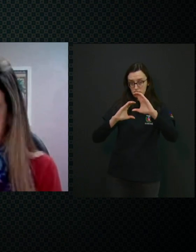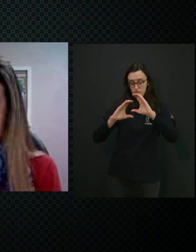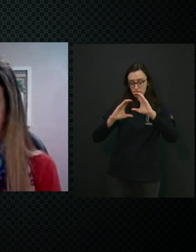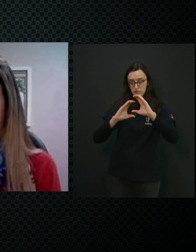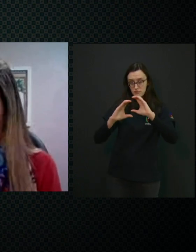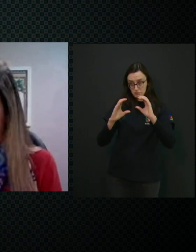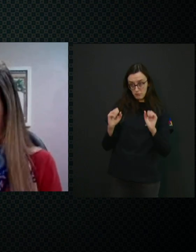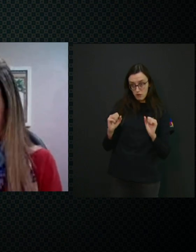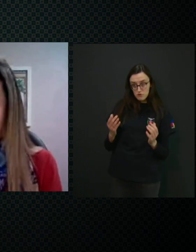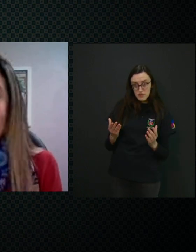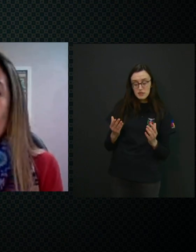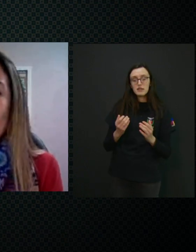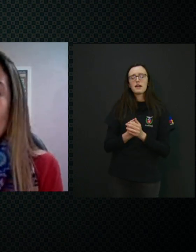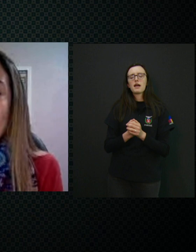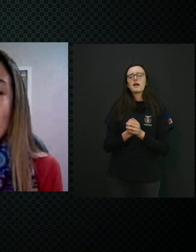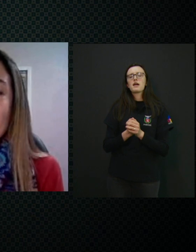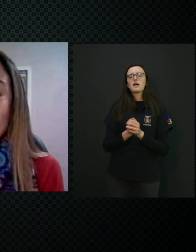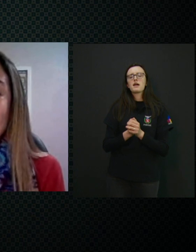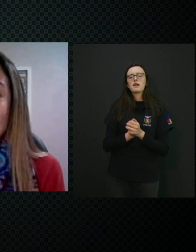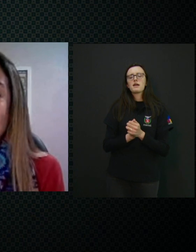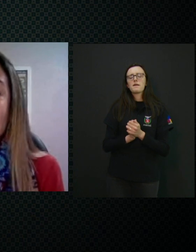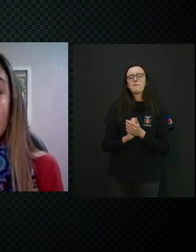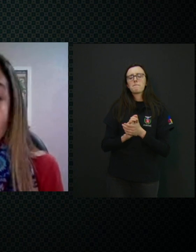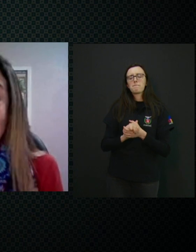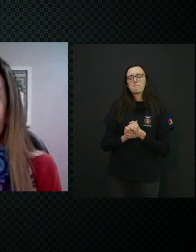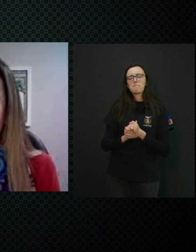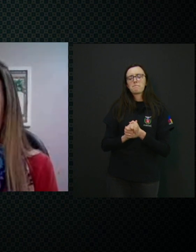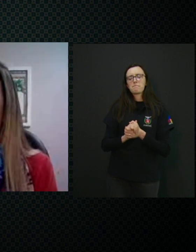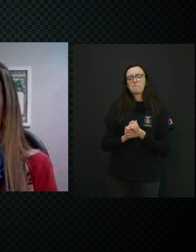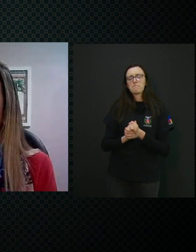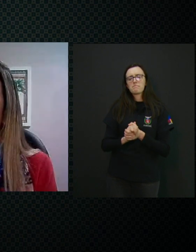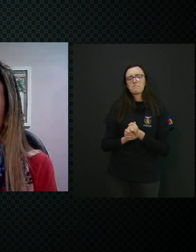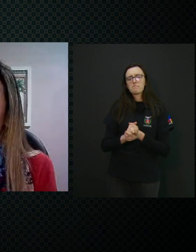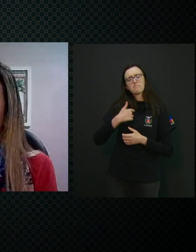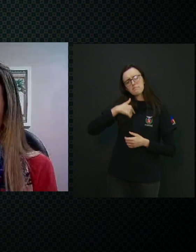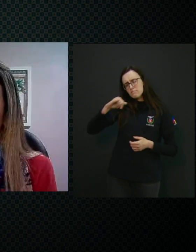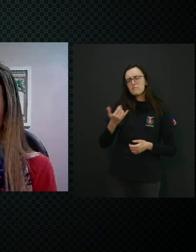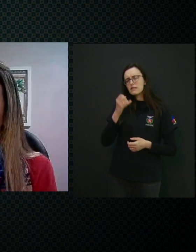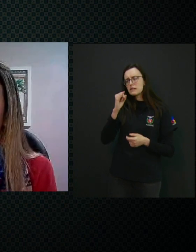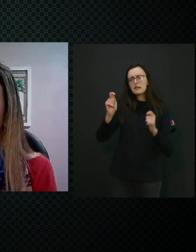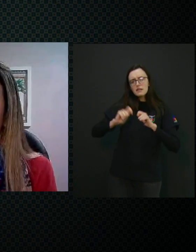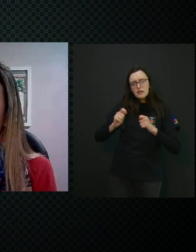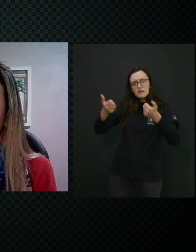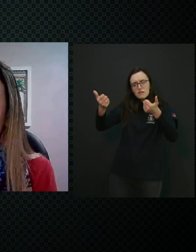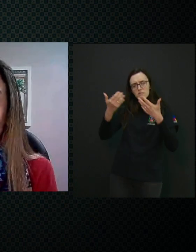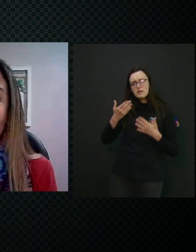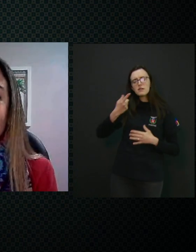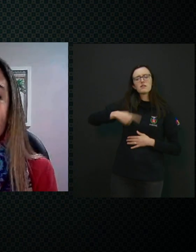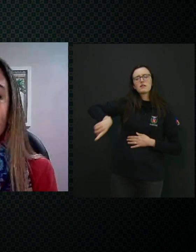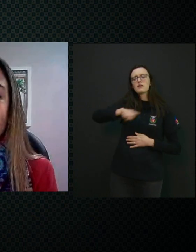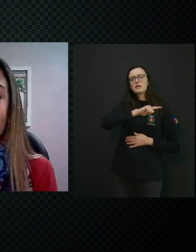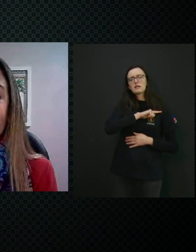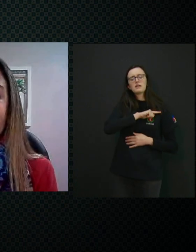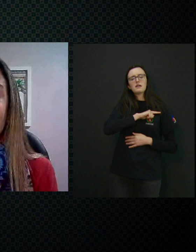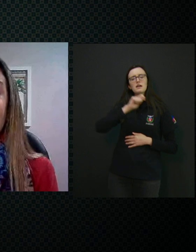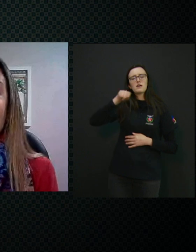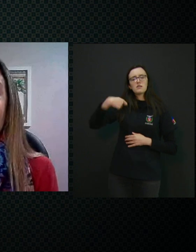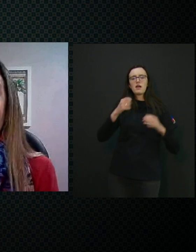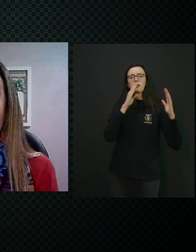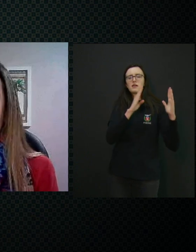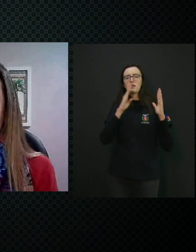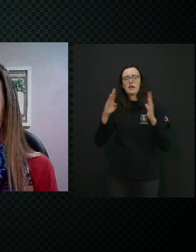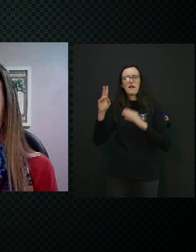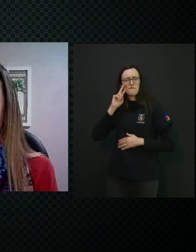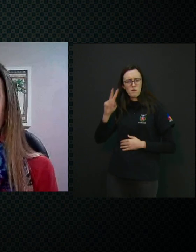Sim. É, porque... Então, queria que você, se você pudesse falar um pouquinho para nós sobre as fases do Van